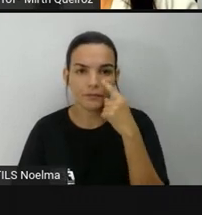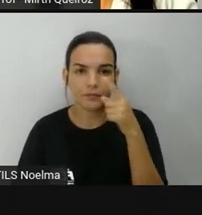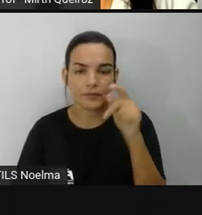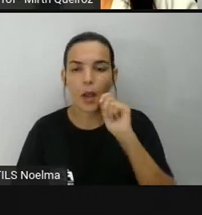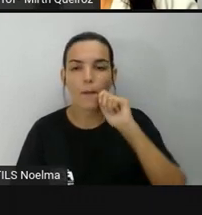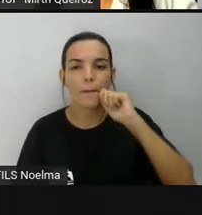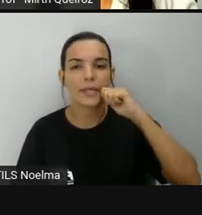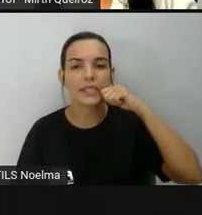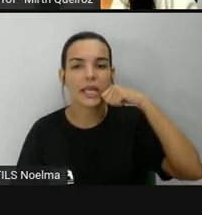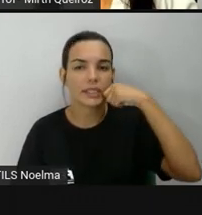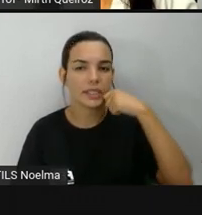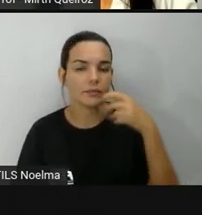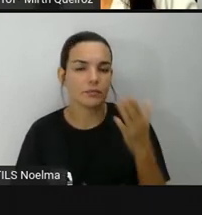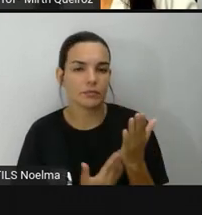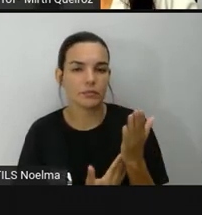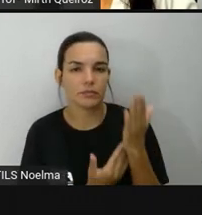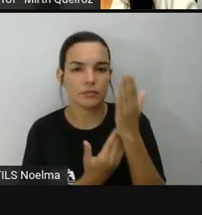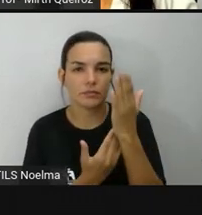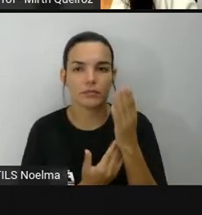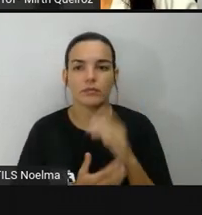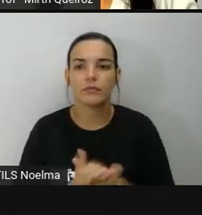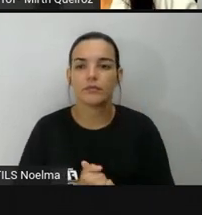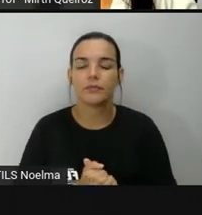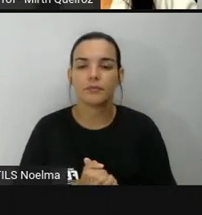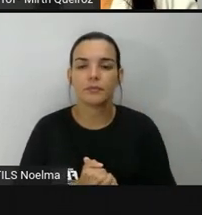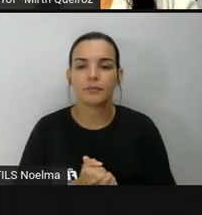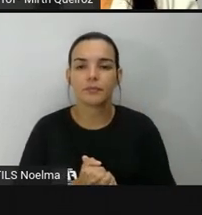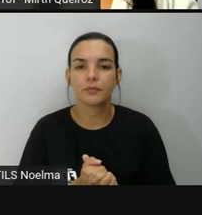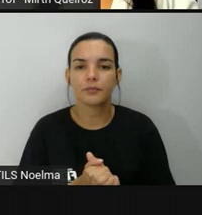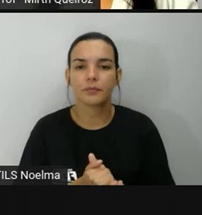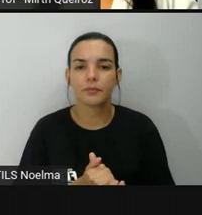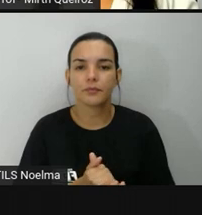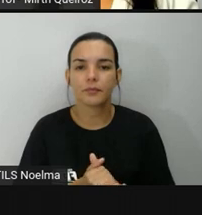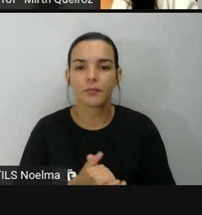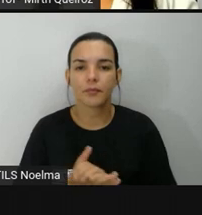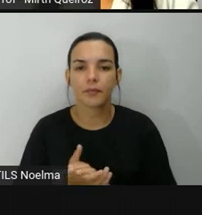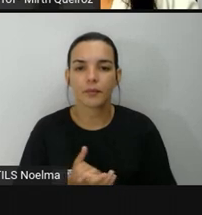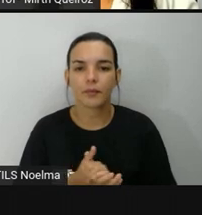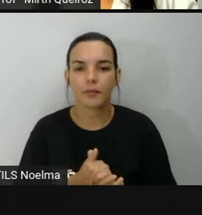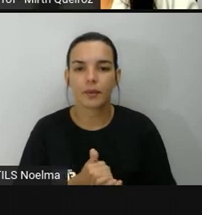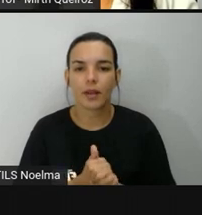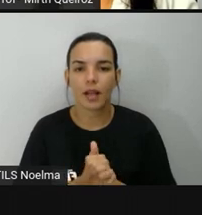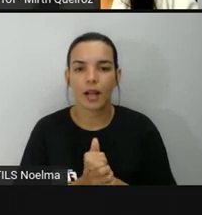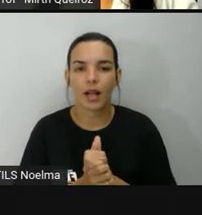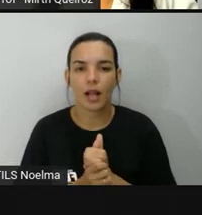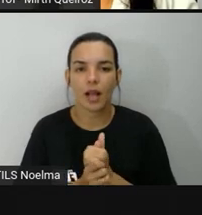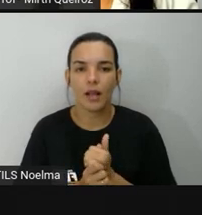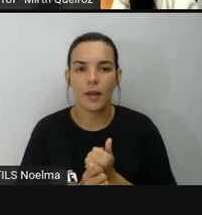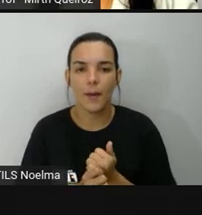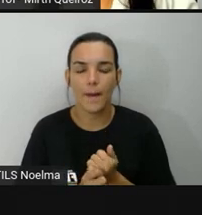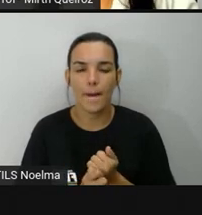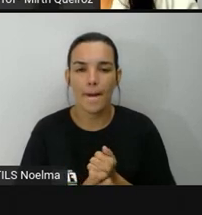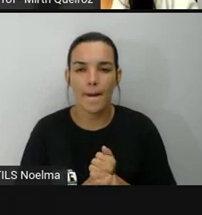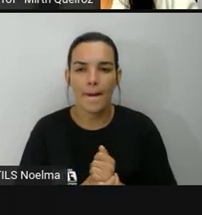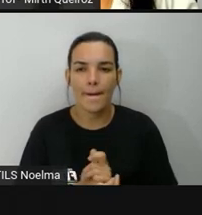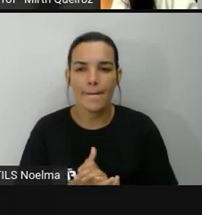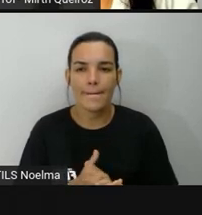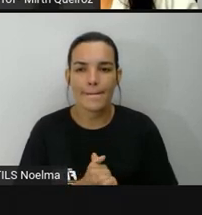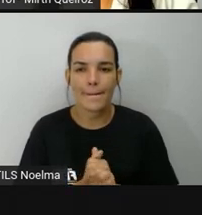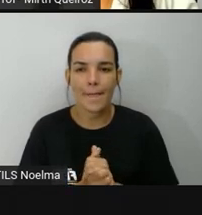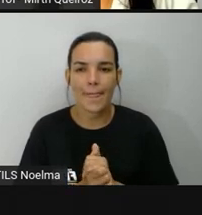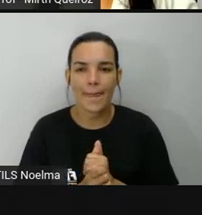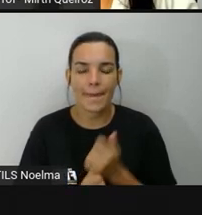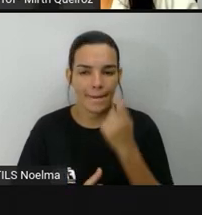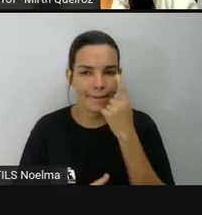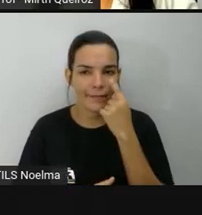café aqui é uma padaria. Vamos pegar ele como referência, certo? Da casa de Ana até aqui, até o café, que